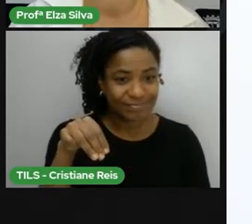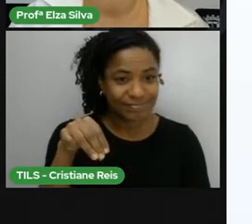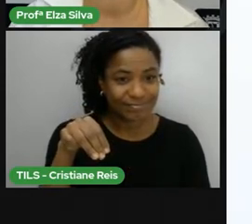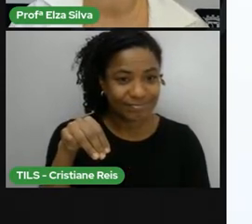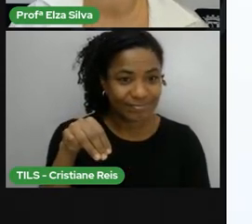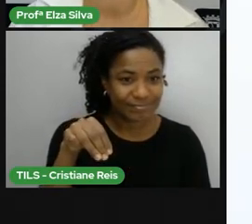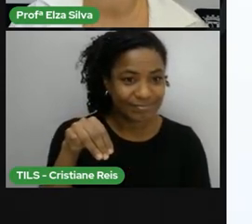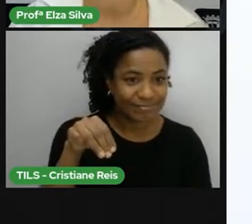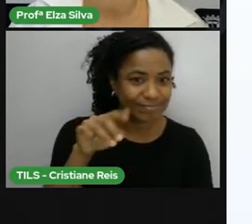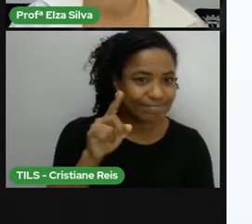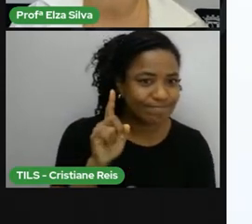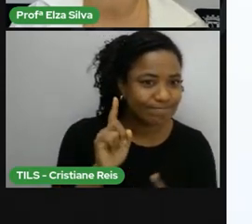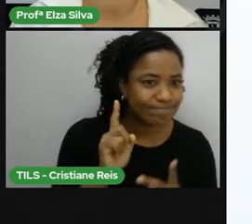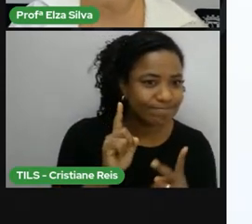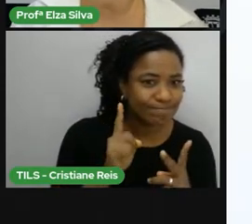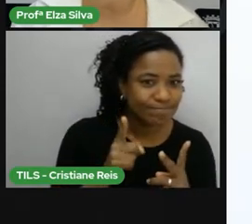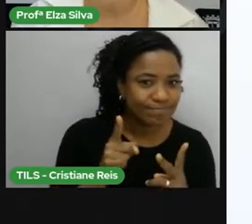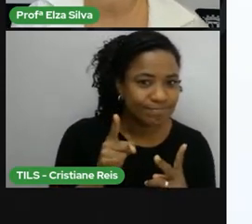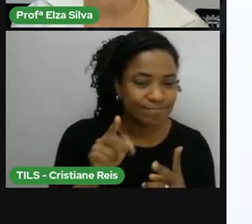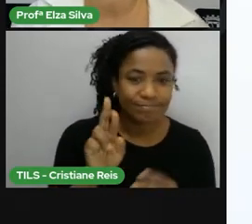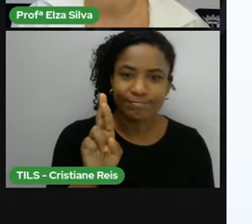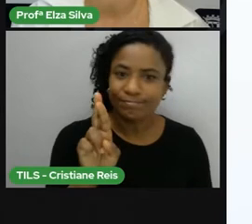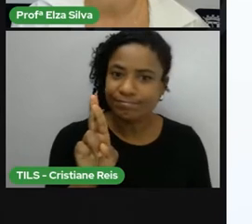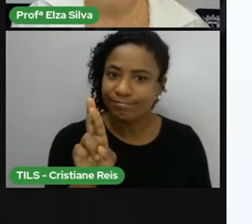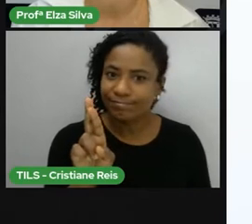Será que tem R?